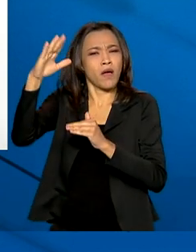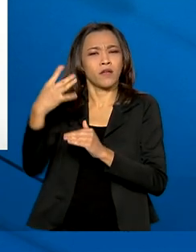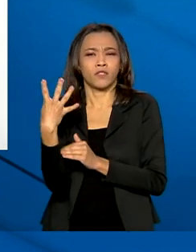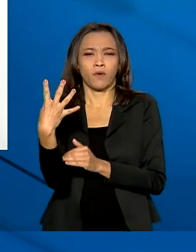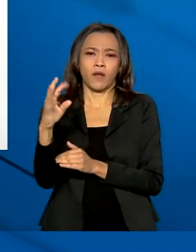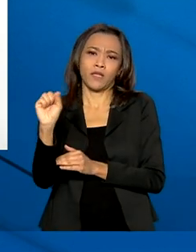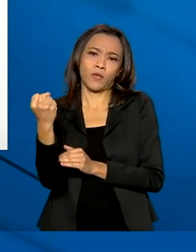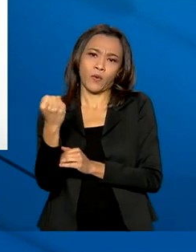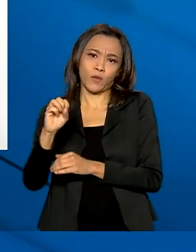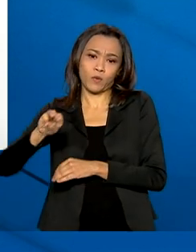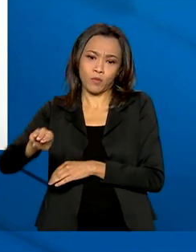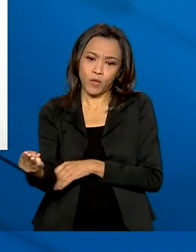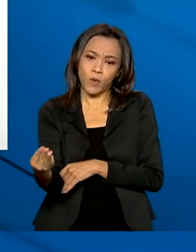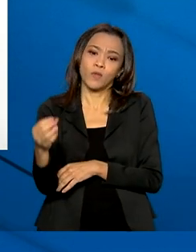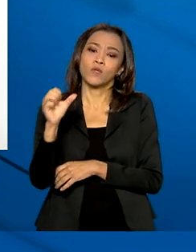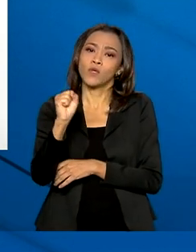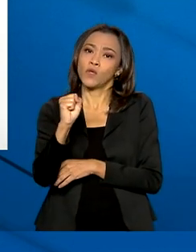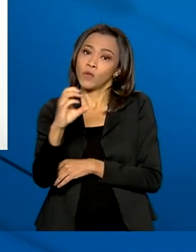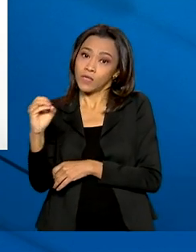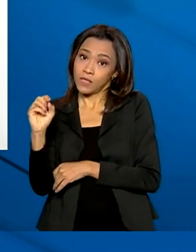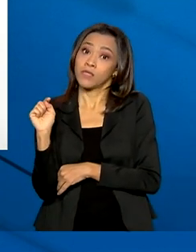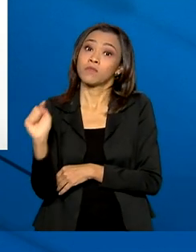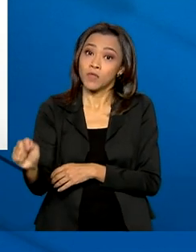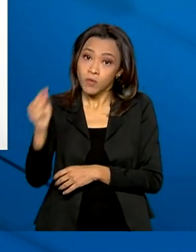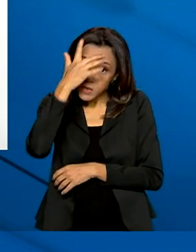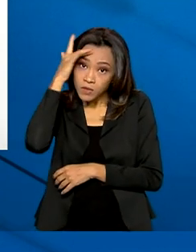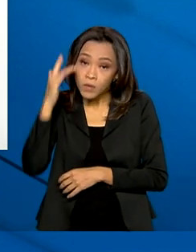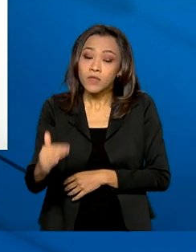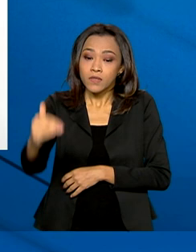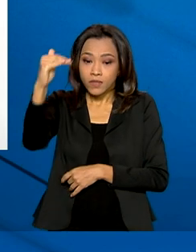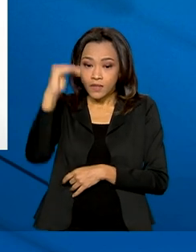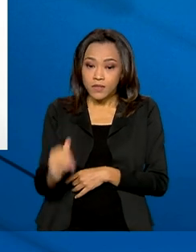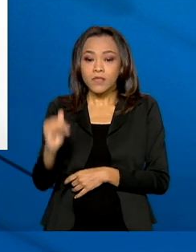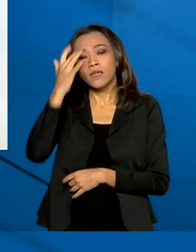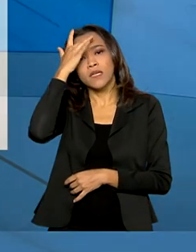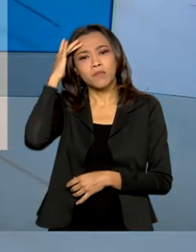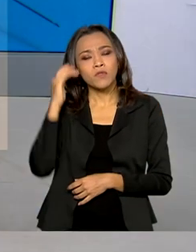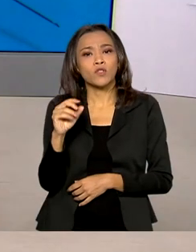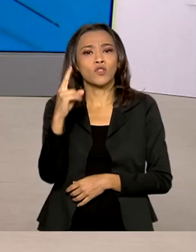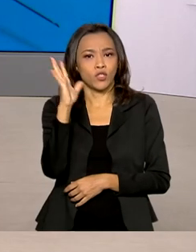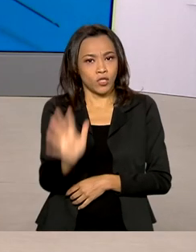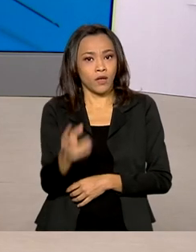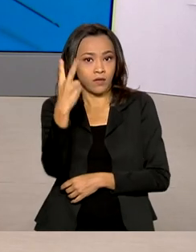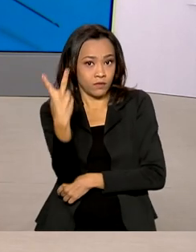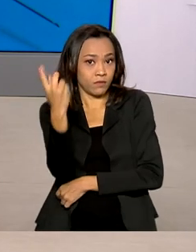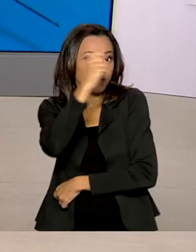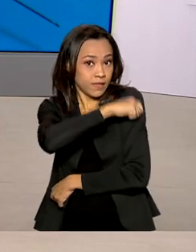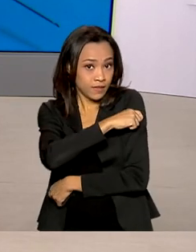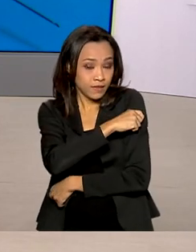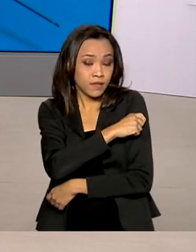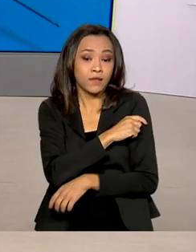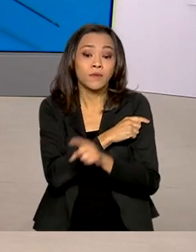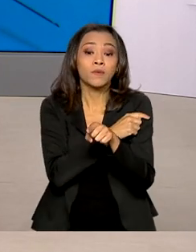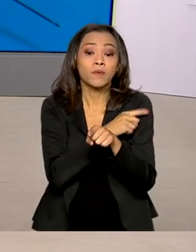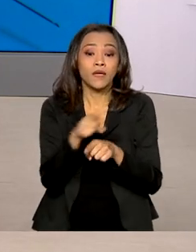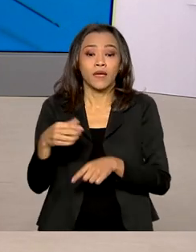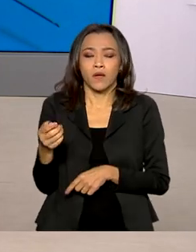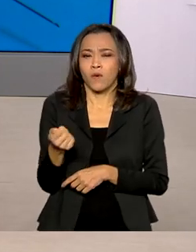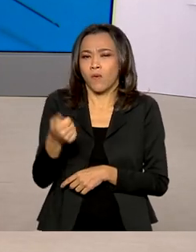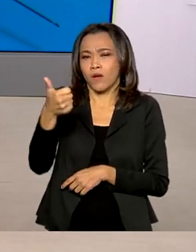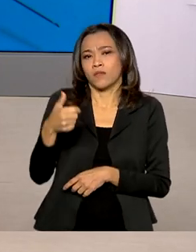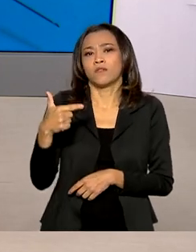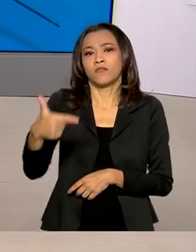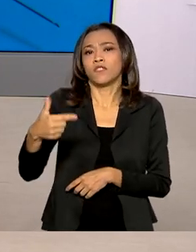milhões e 800 mil pessoas. E as pessoas que tomaram as duas doses da vacina chegam perto de 23